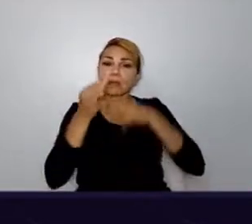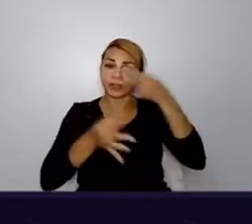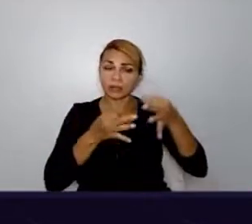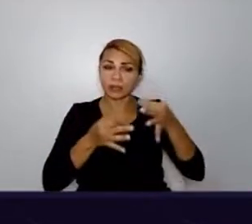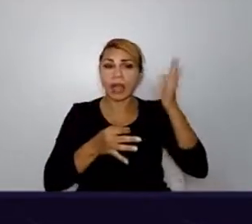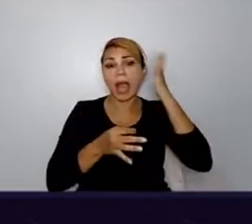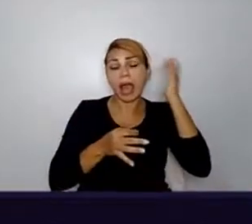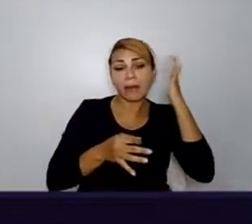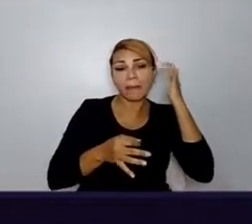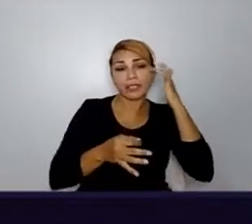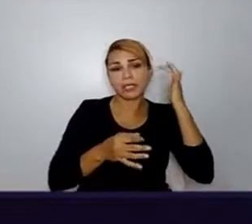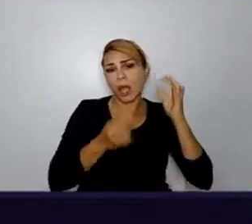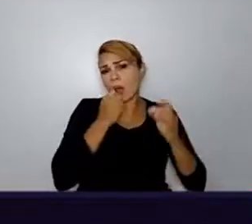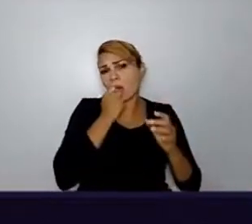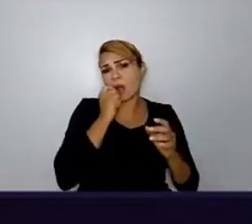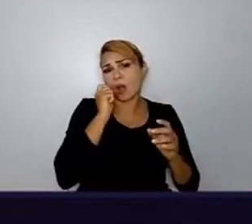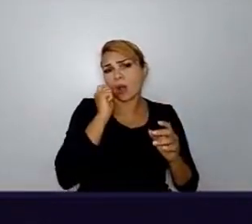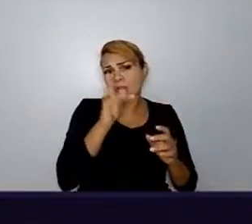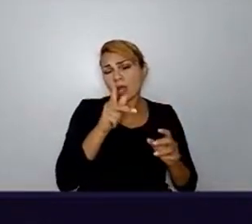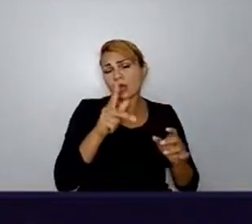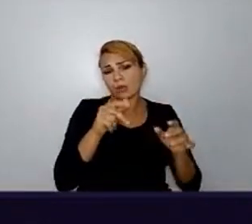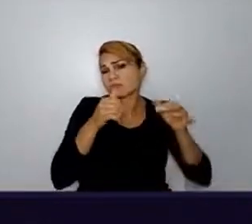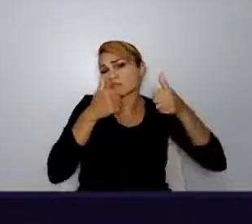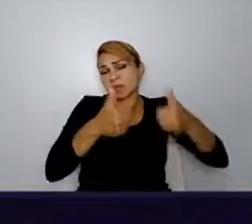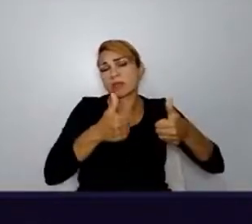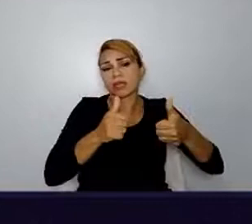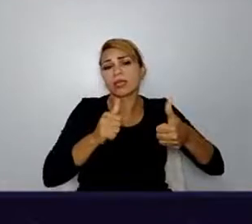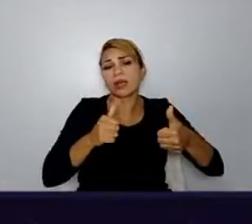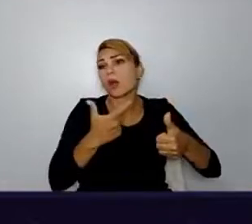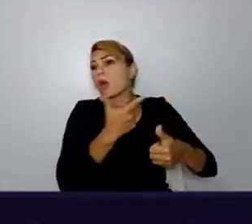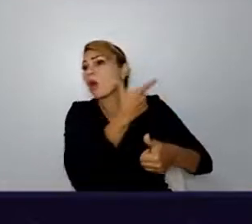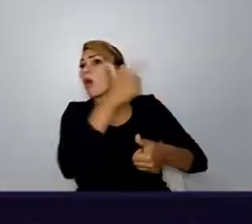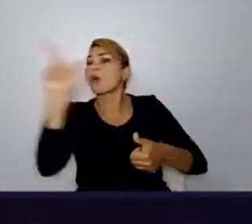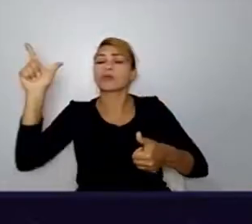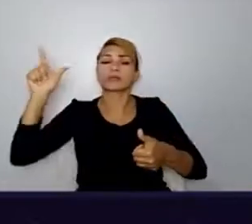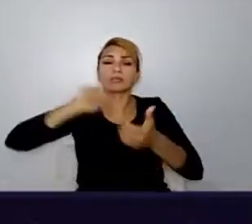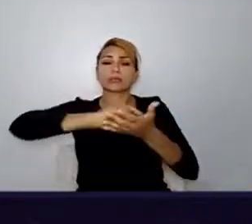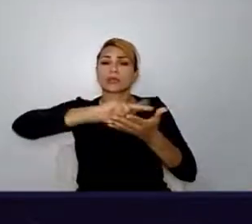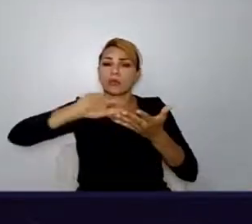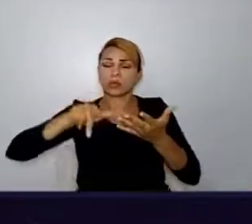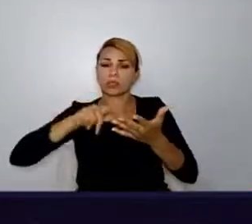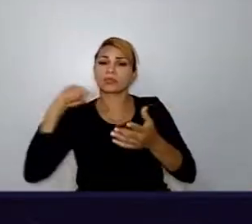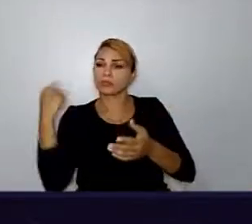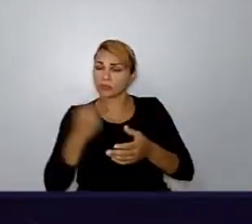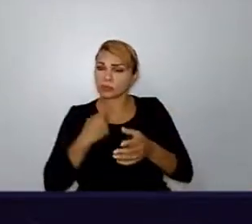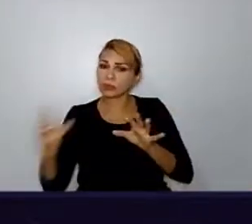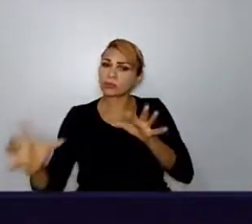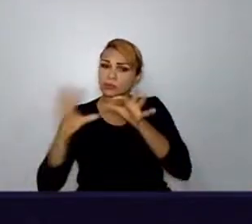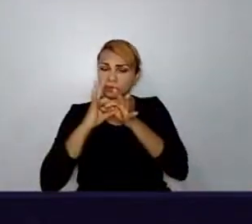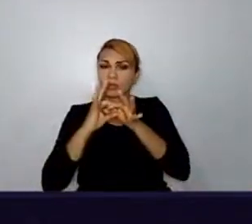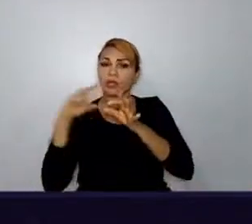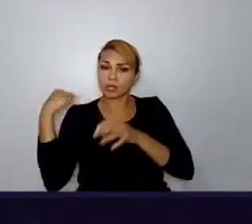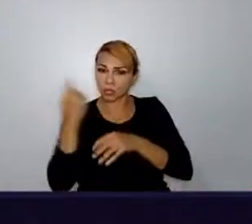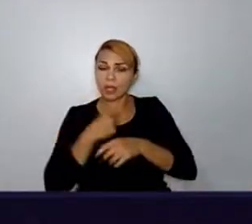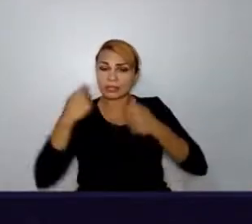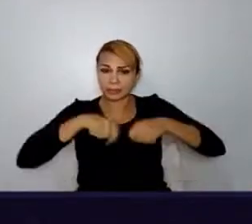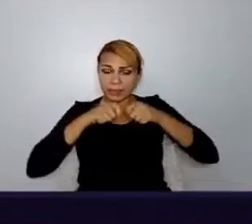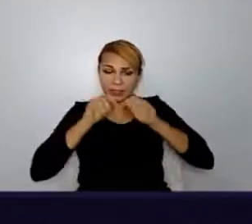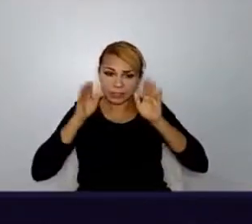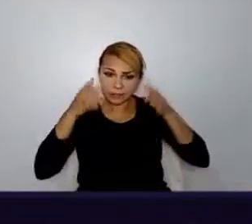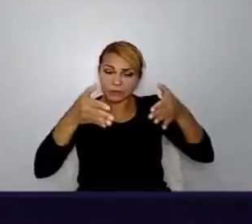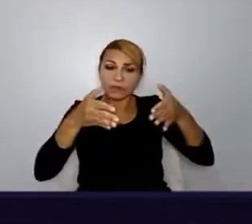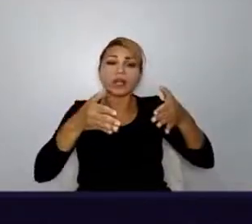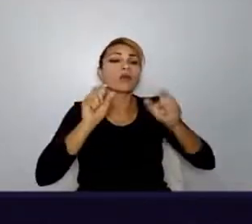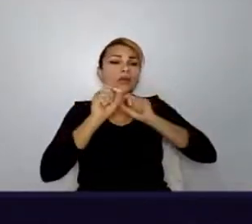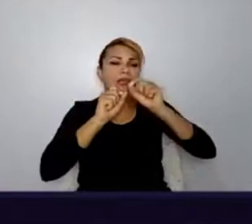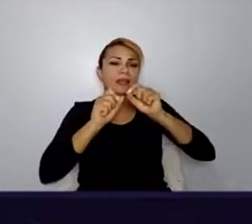outras coisas que unem a gente. A gente tem que focar nas coisas que unem a gente, no que faz a gente, no que dá a liga ali.